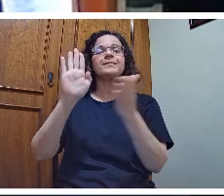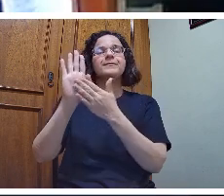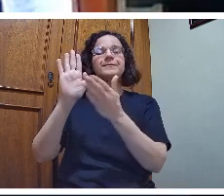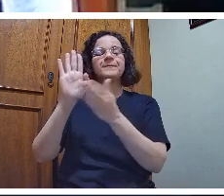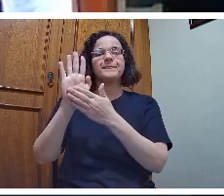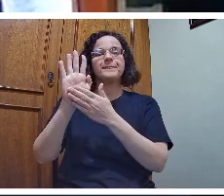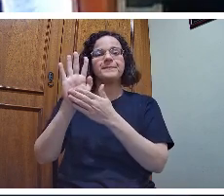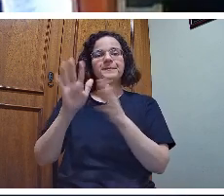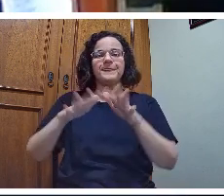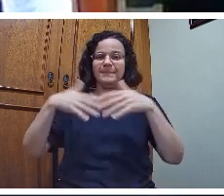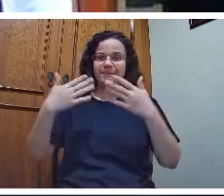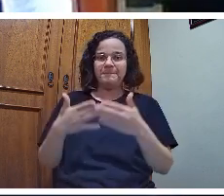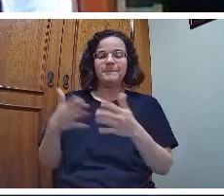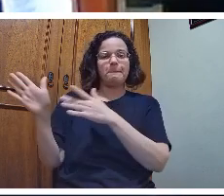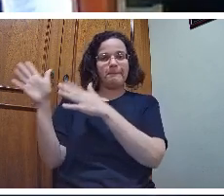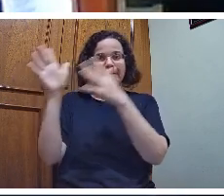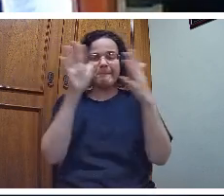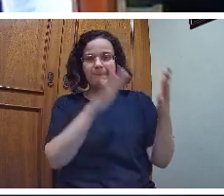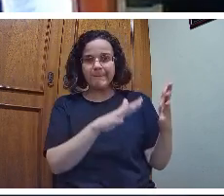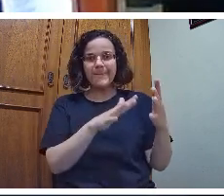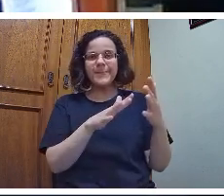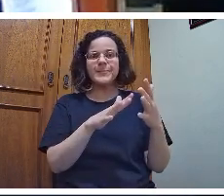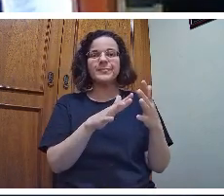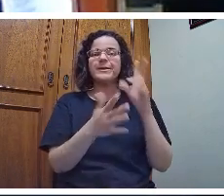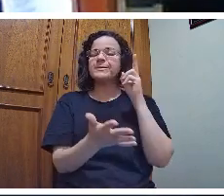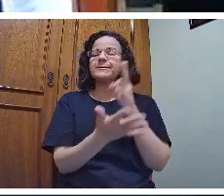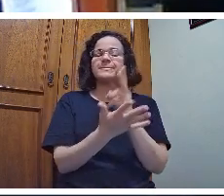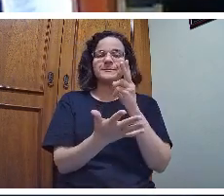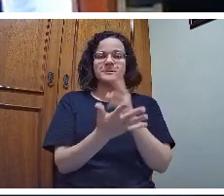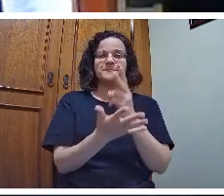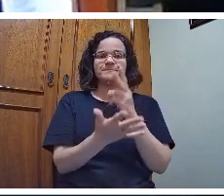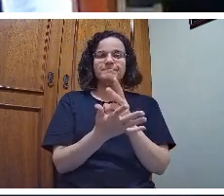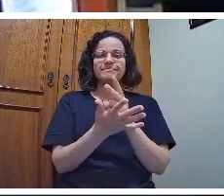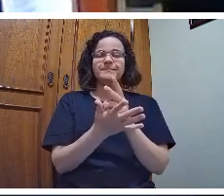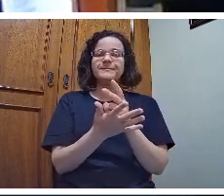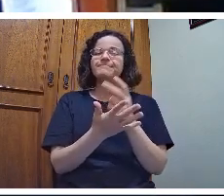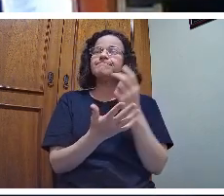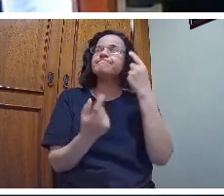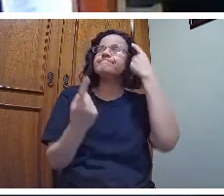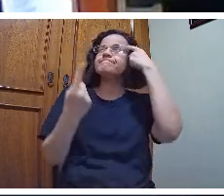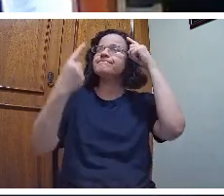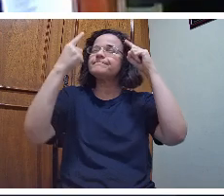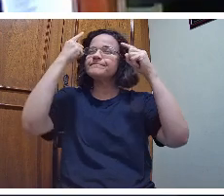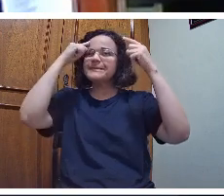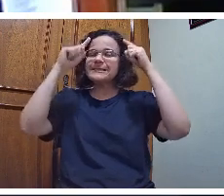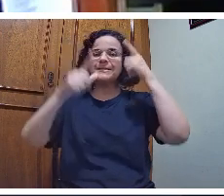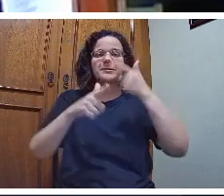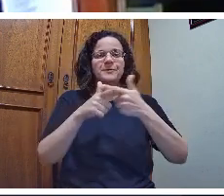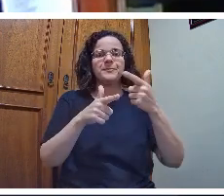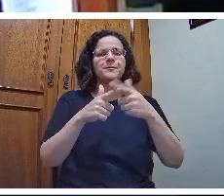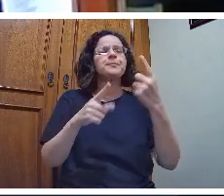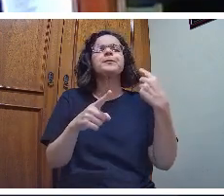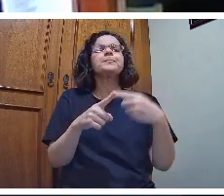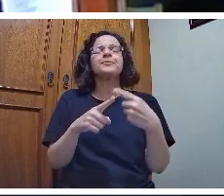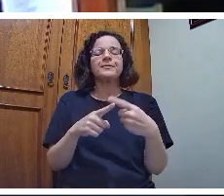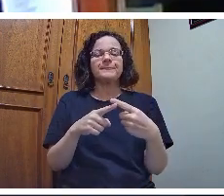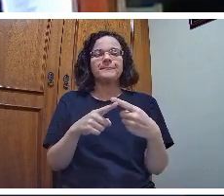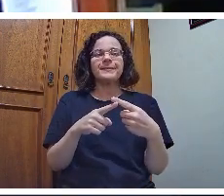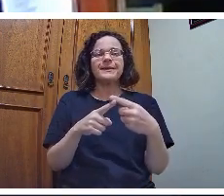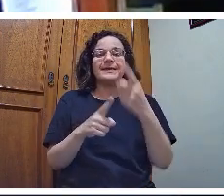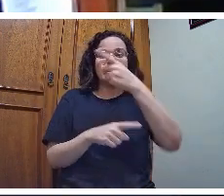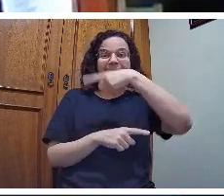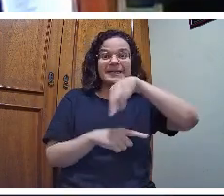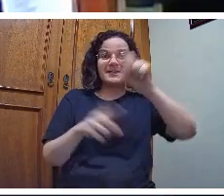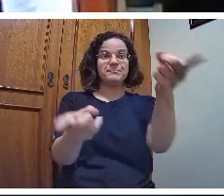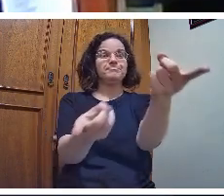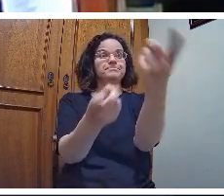que está posto. Então, este processo é sempre enigmático e problemático no sentido de que